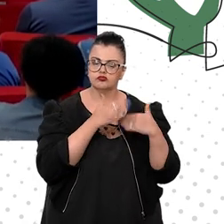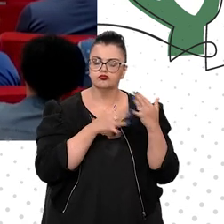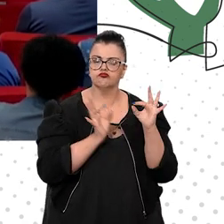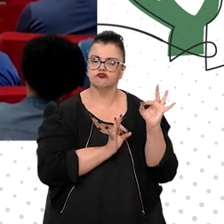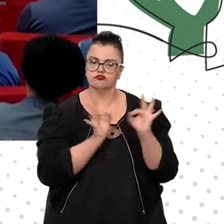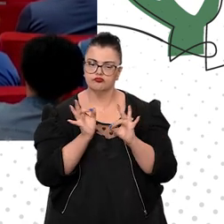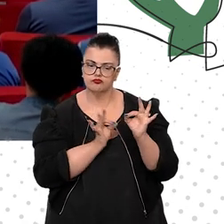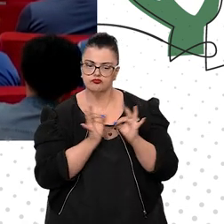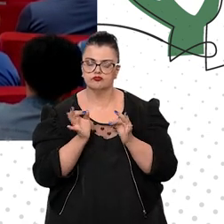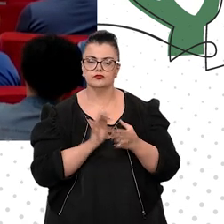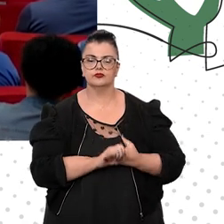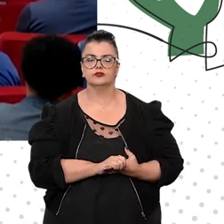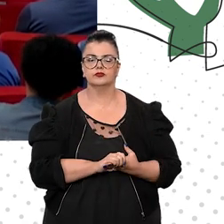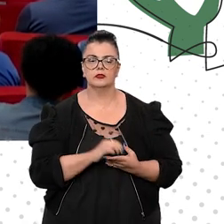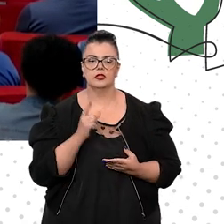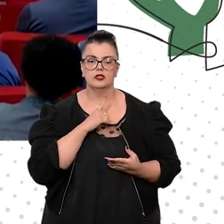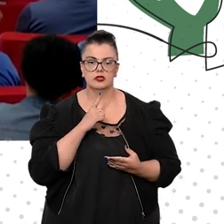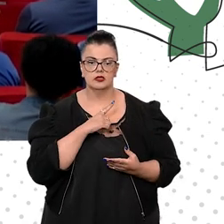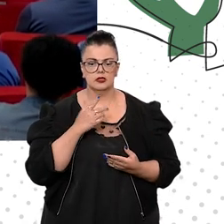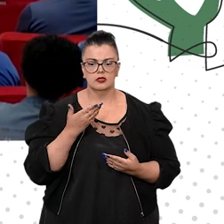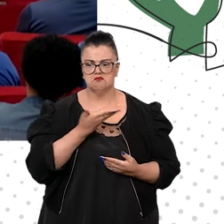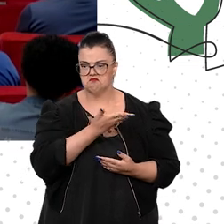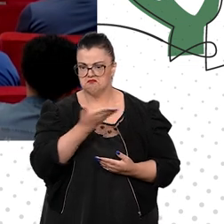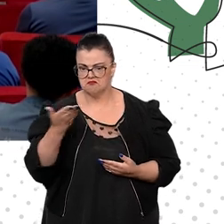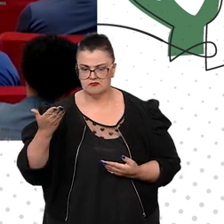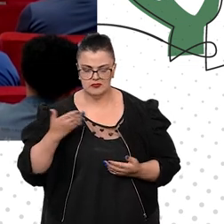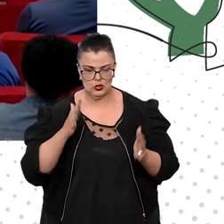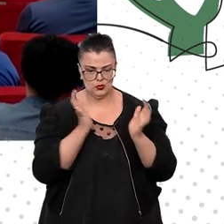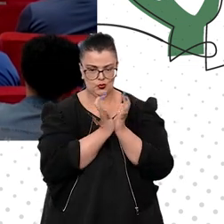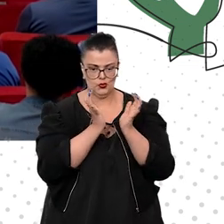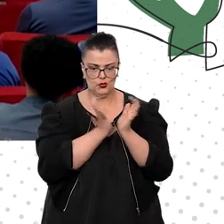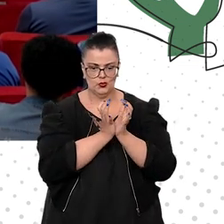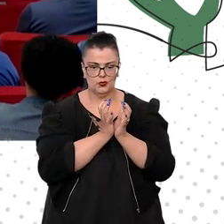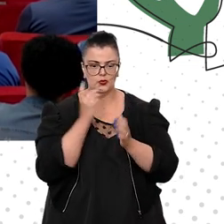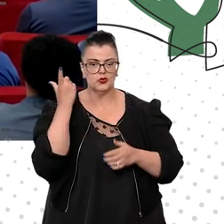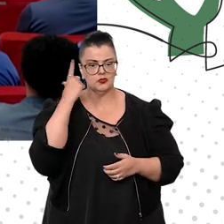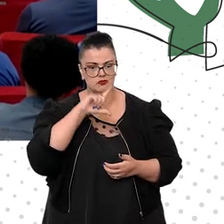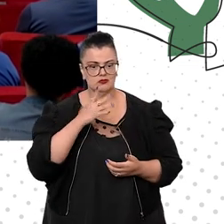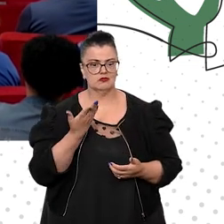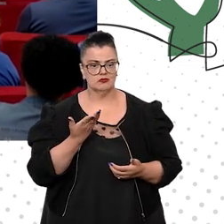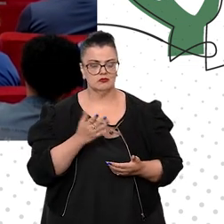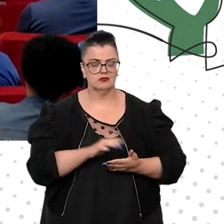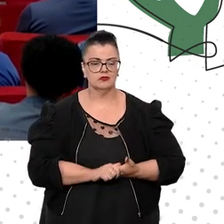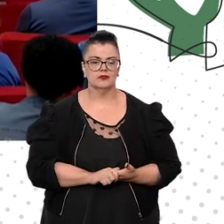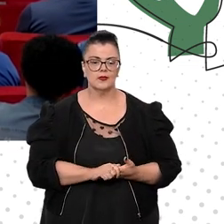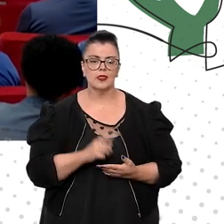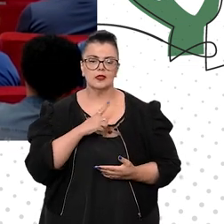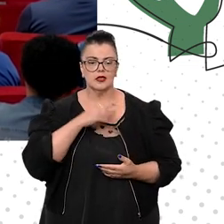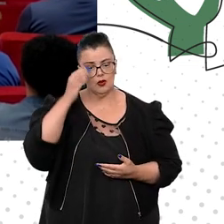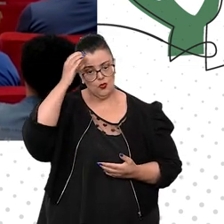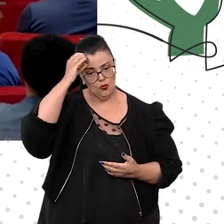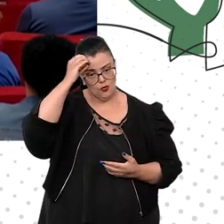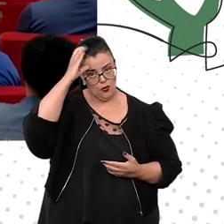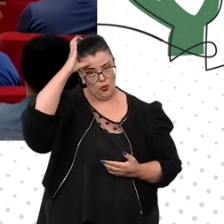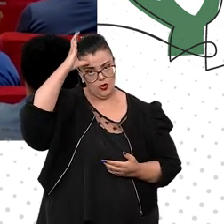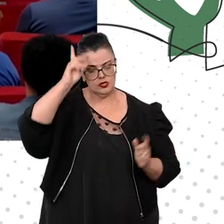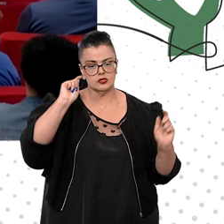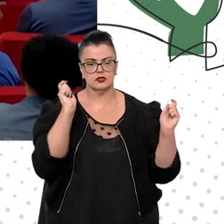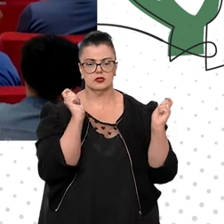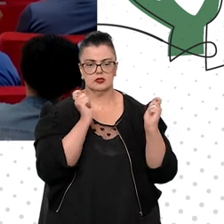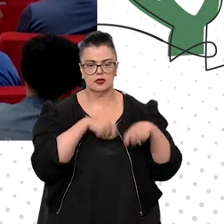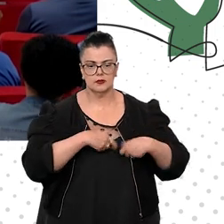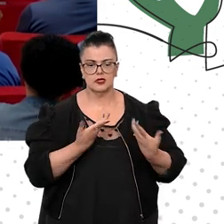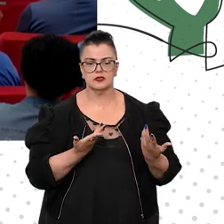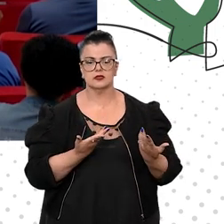Porque agora com o nosso expertise vamos oferecer este conhecimento, esta capacidade